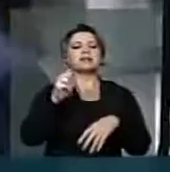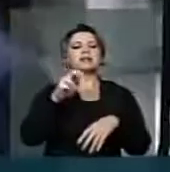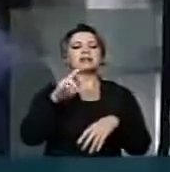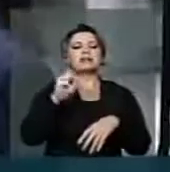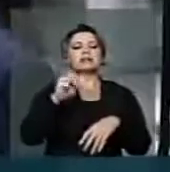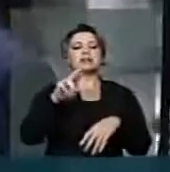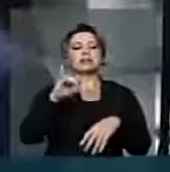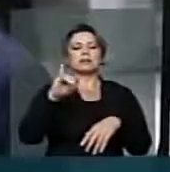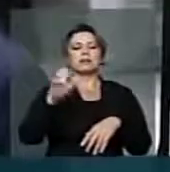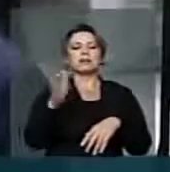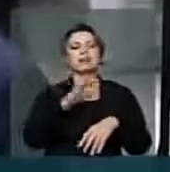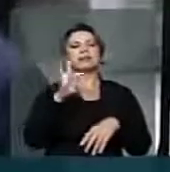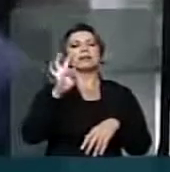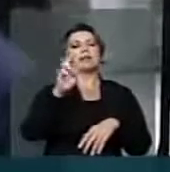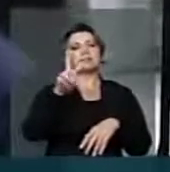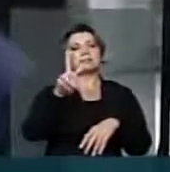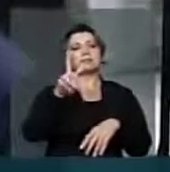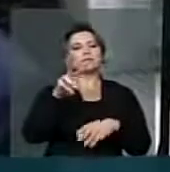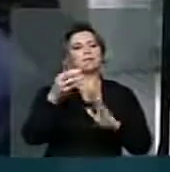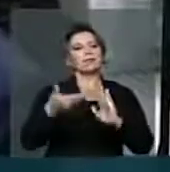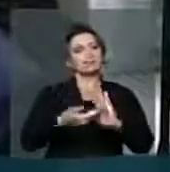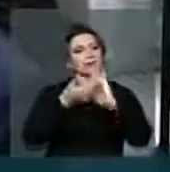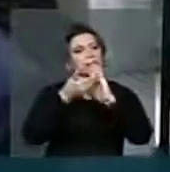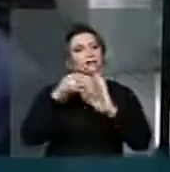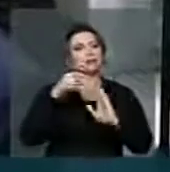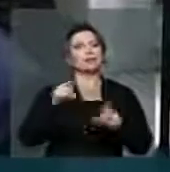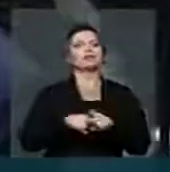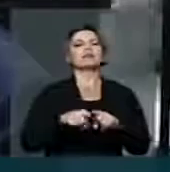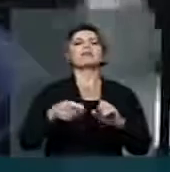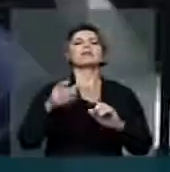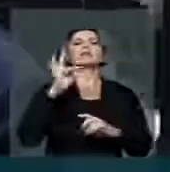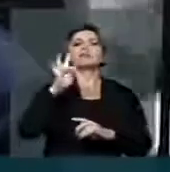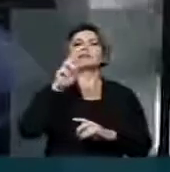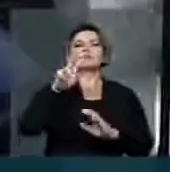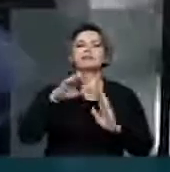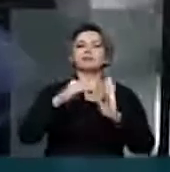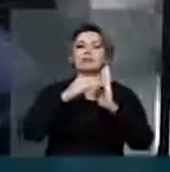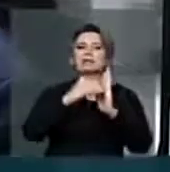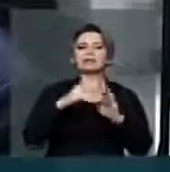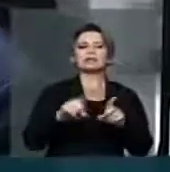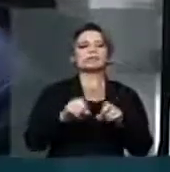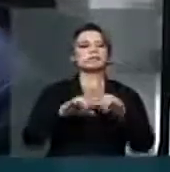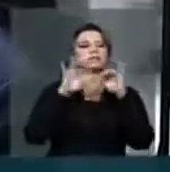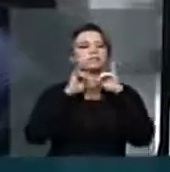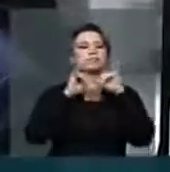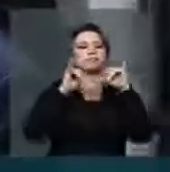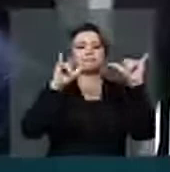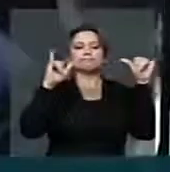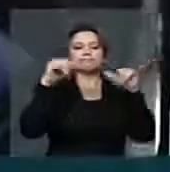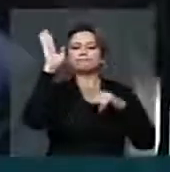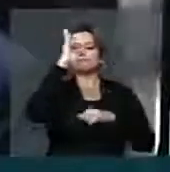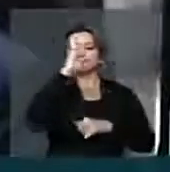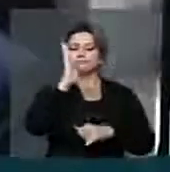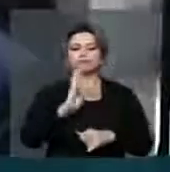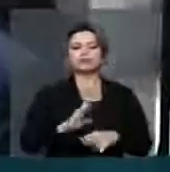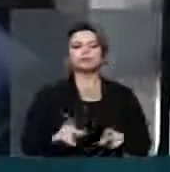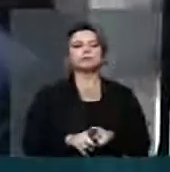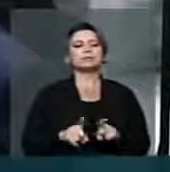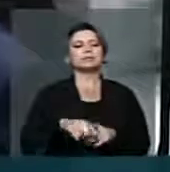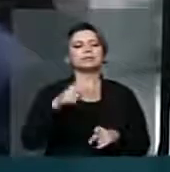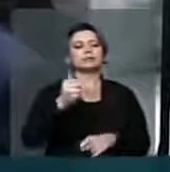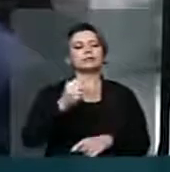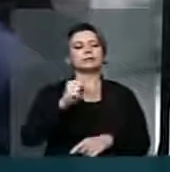Câmara e TV Senado para levar as informações para o Brasil inteiro através da TV Assembleia,